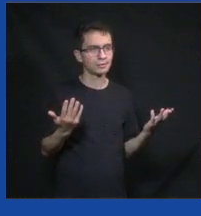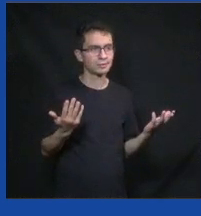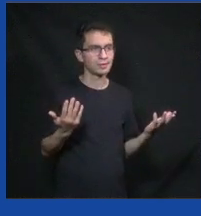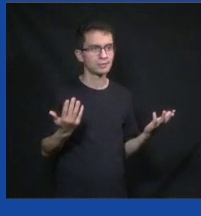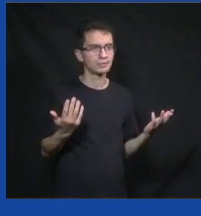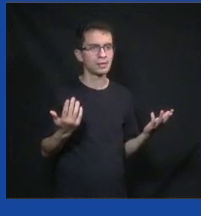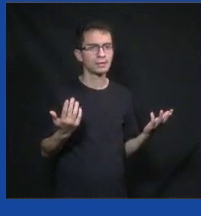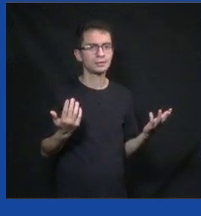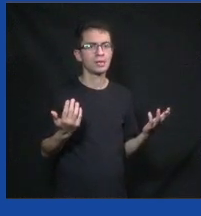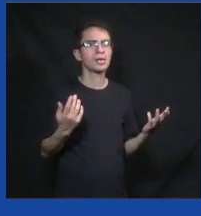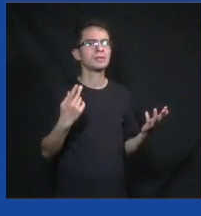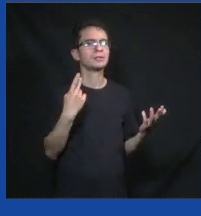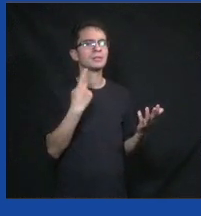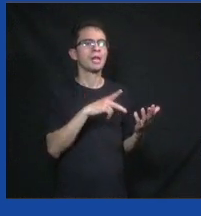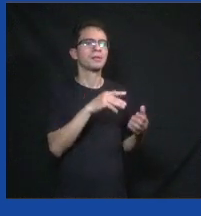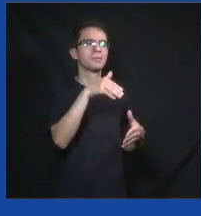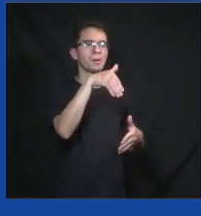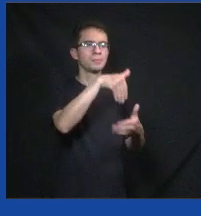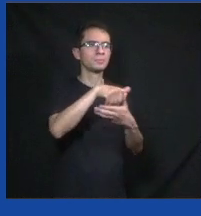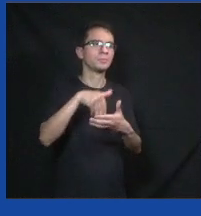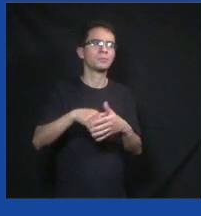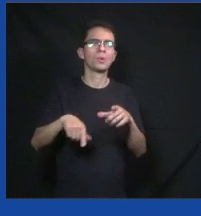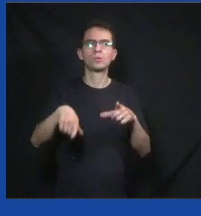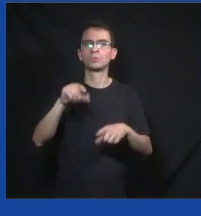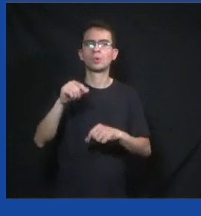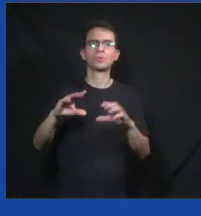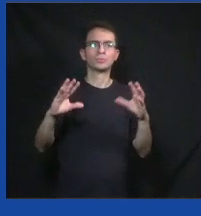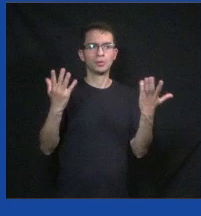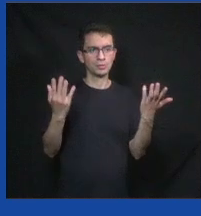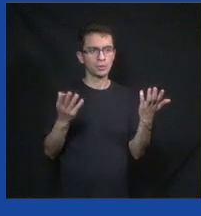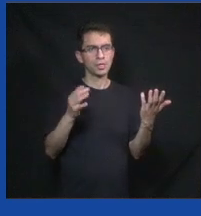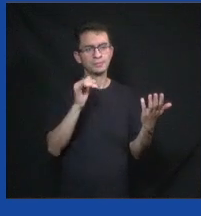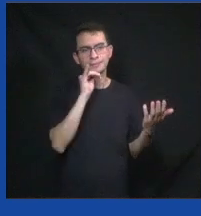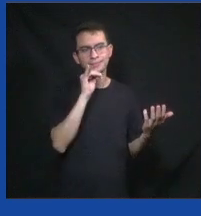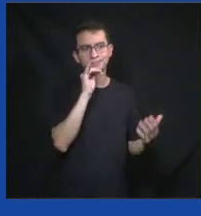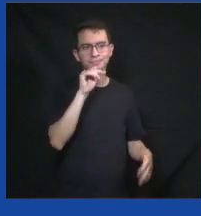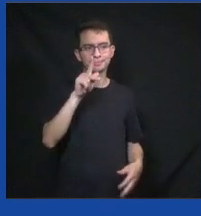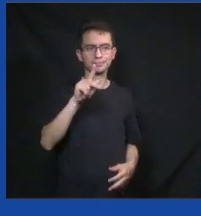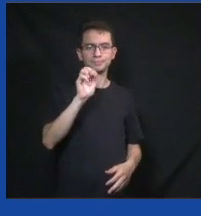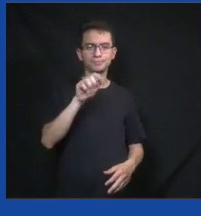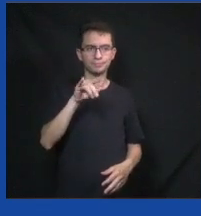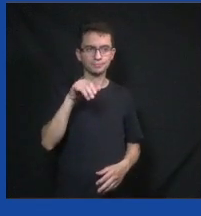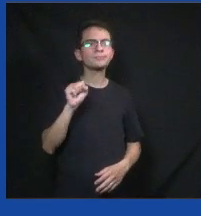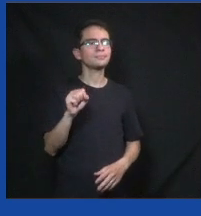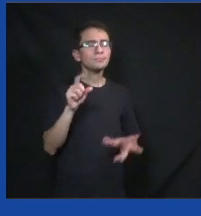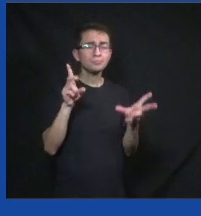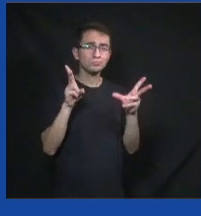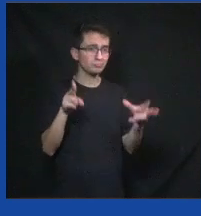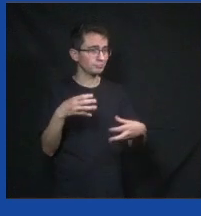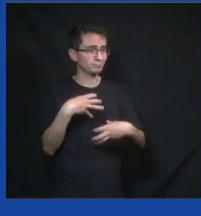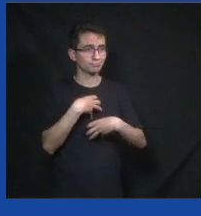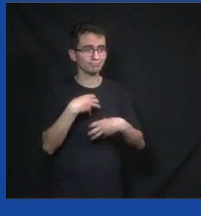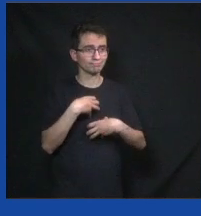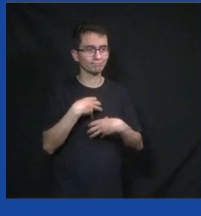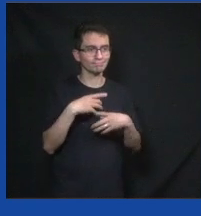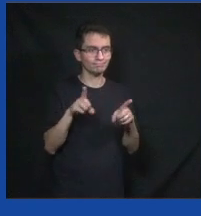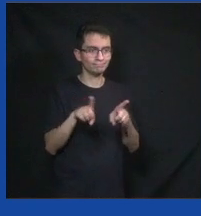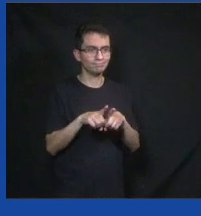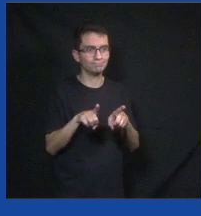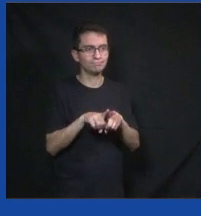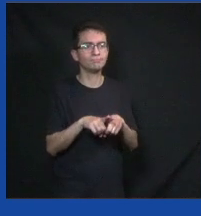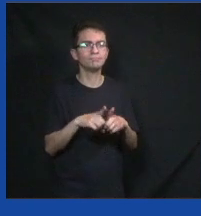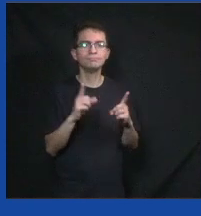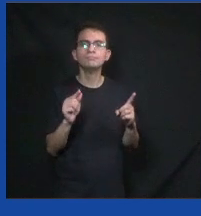essa é a beleza da democracia e isso acaba acontecendo. Pelotas, por exemplo, vai usar a mesma plataforma e a mesma estratégia, a mesma metodologia